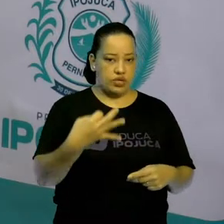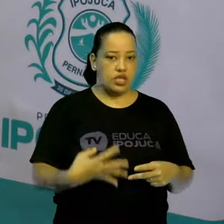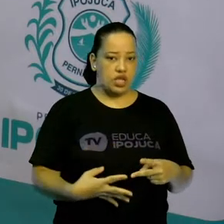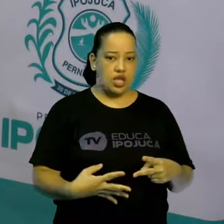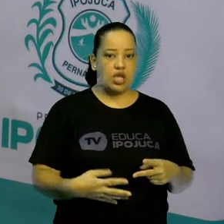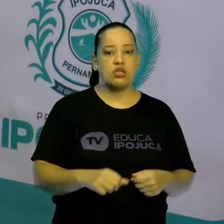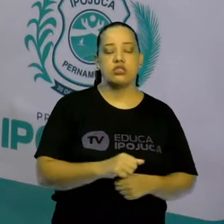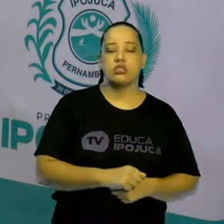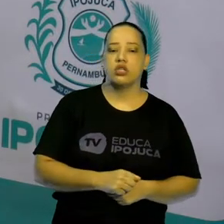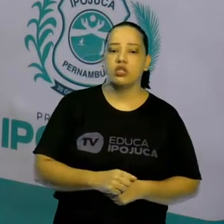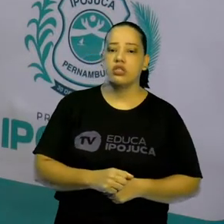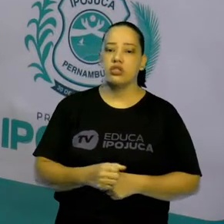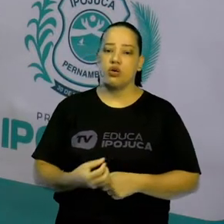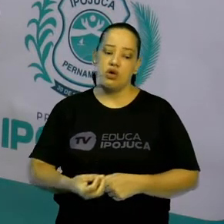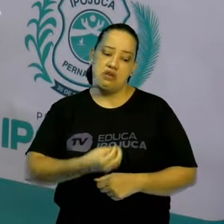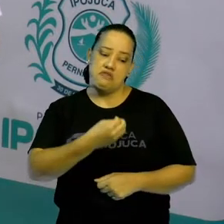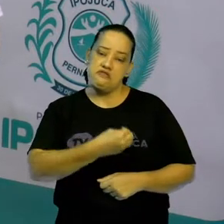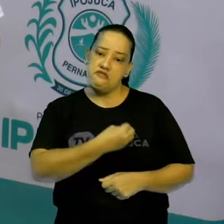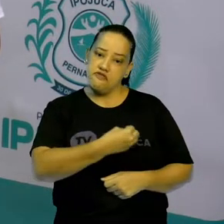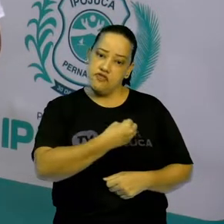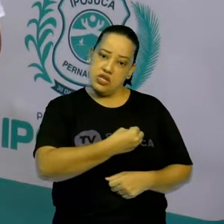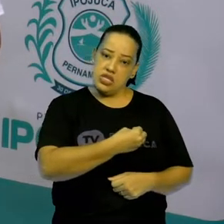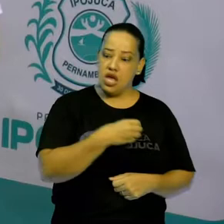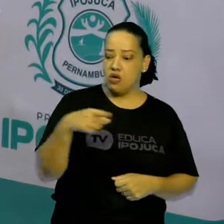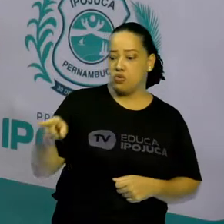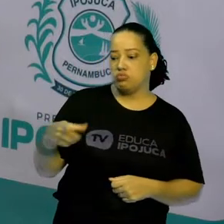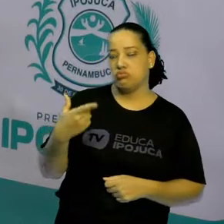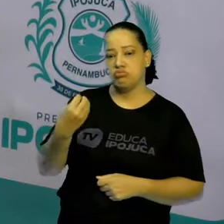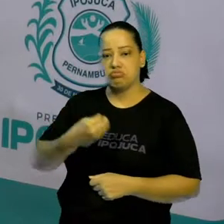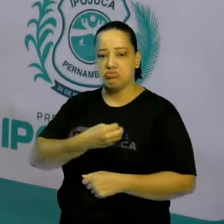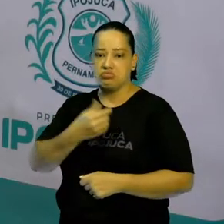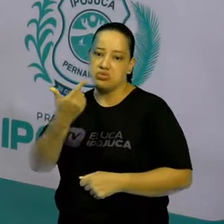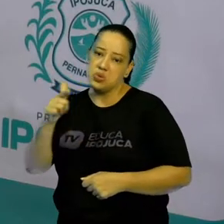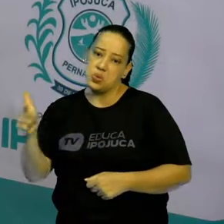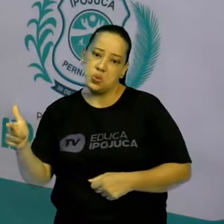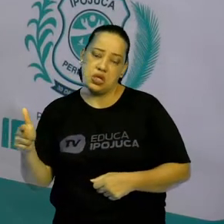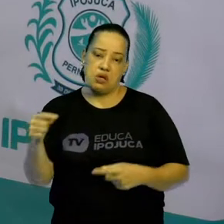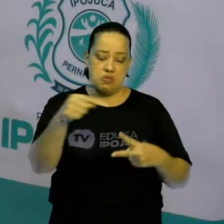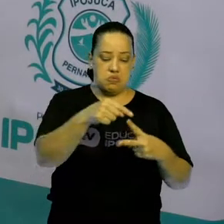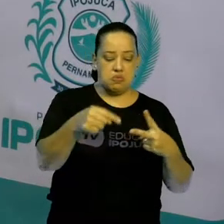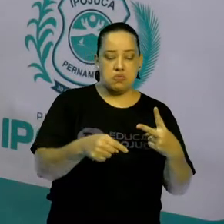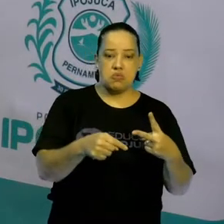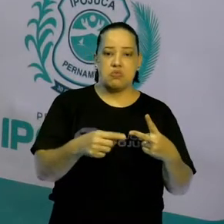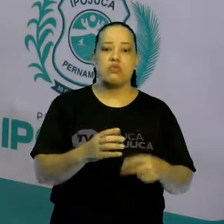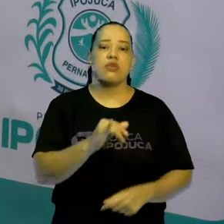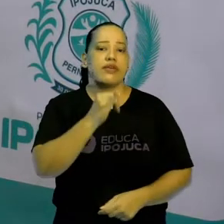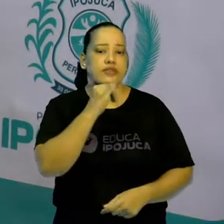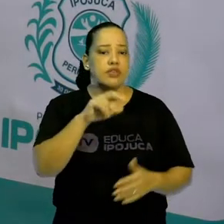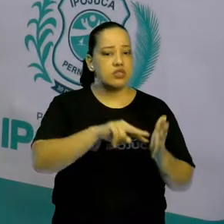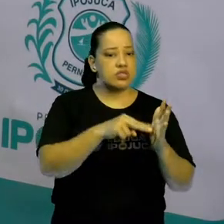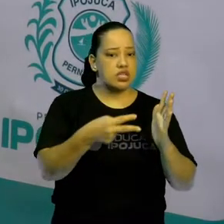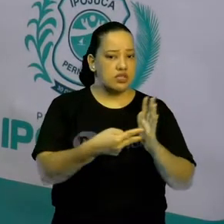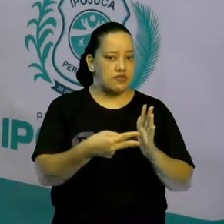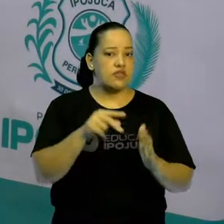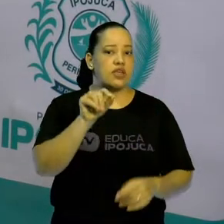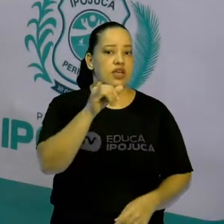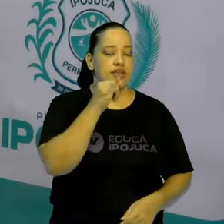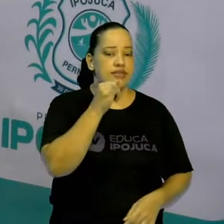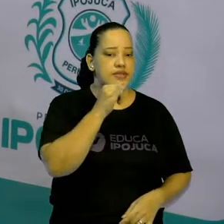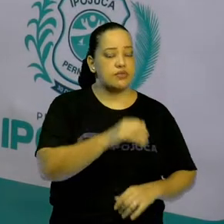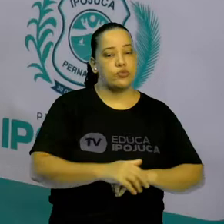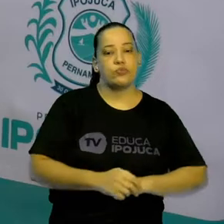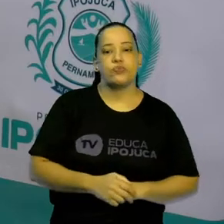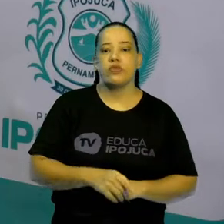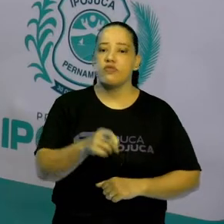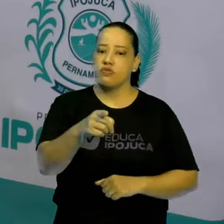Fatores bióticos e fatores abióticos. O que é que significa cada um? se vocês lembraram um pouquinho lá, quando vocês